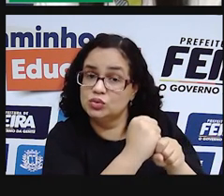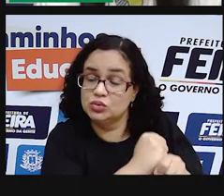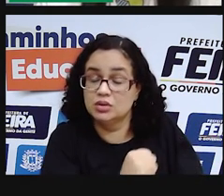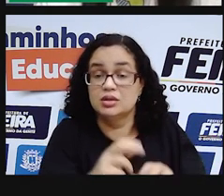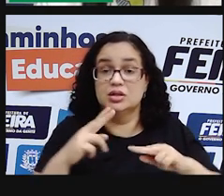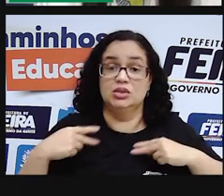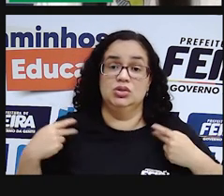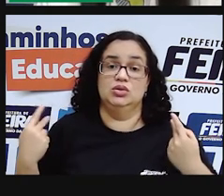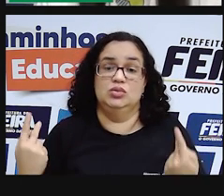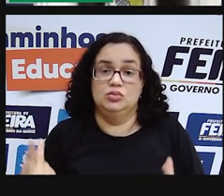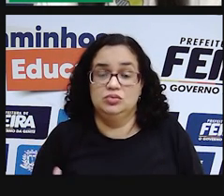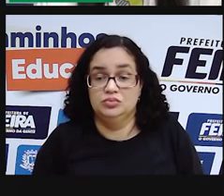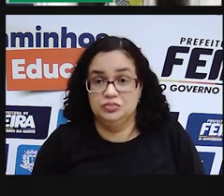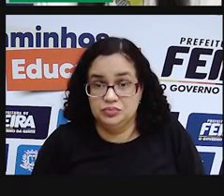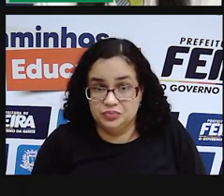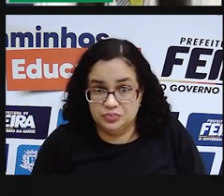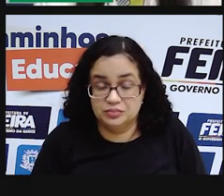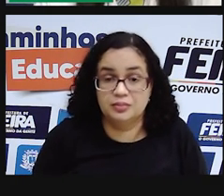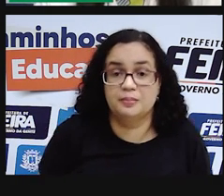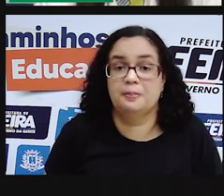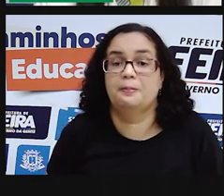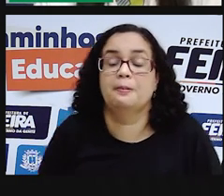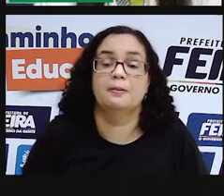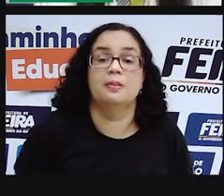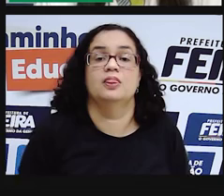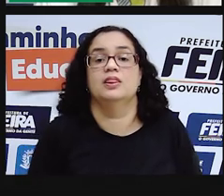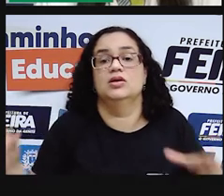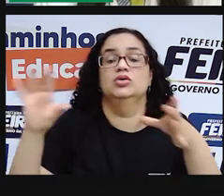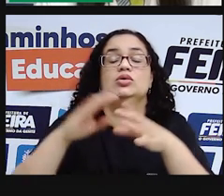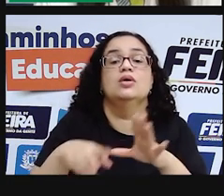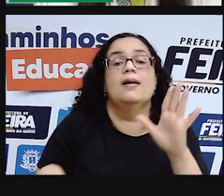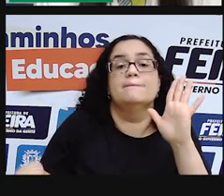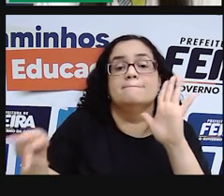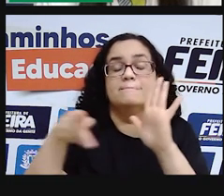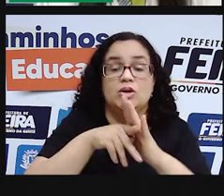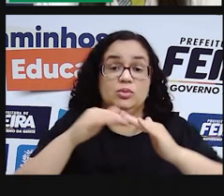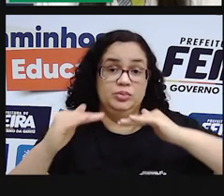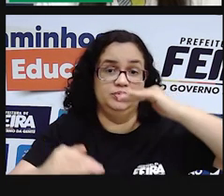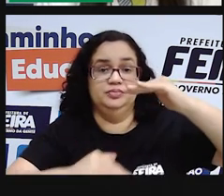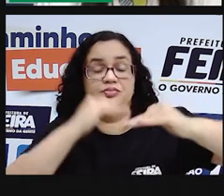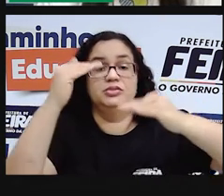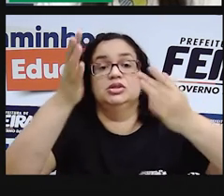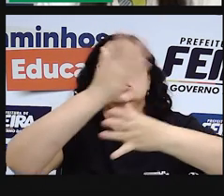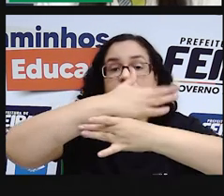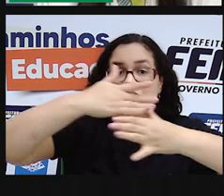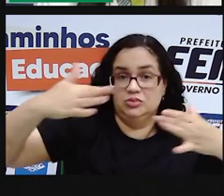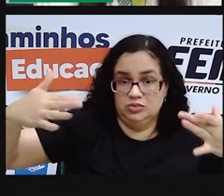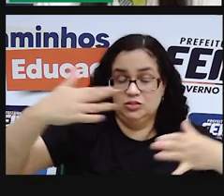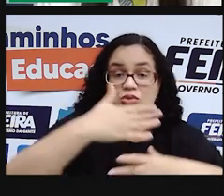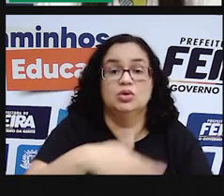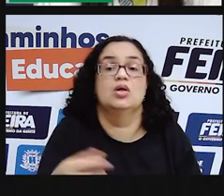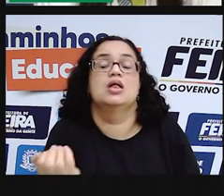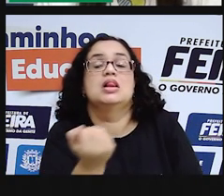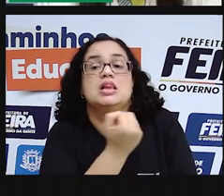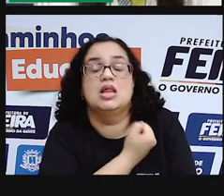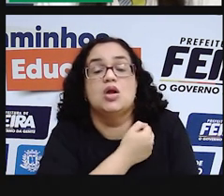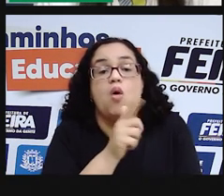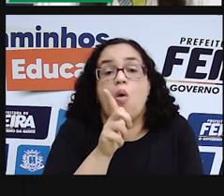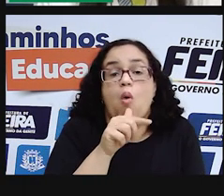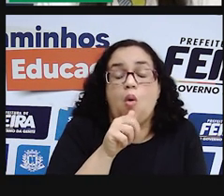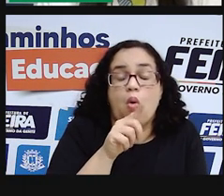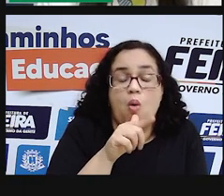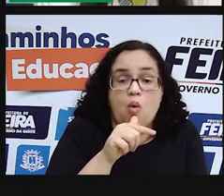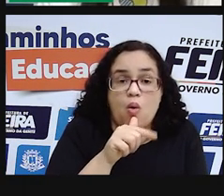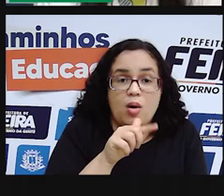humanas, principalmente ligadas ao próprio desenvolvimento da cidade, o número das lagoas,